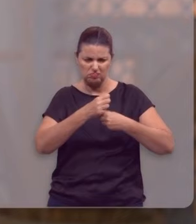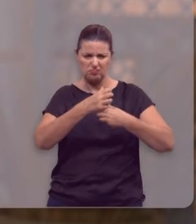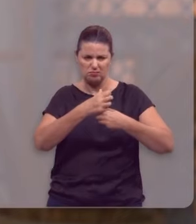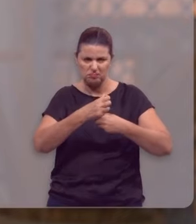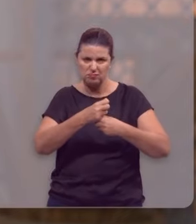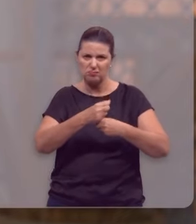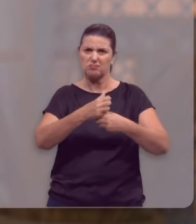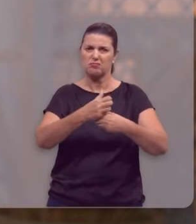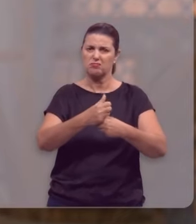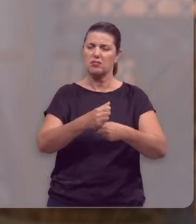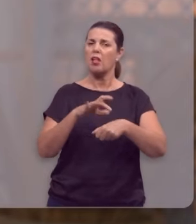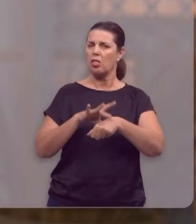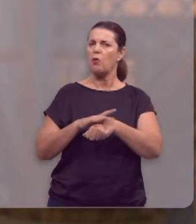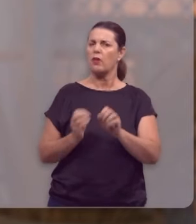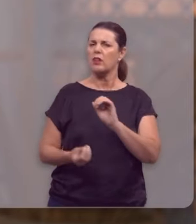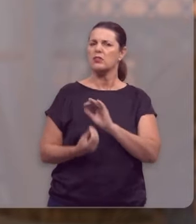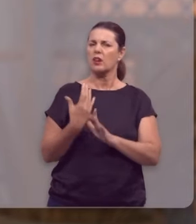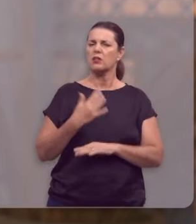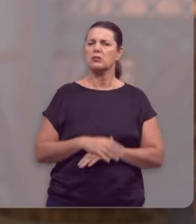Ela adoece.